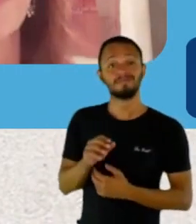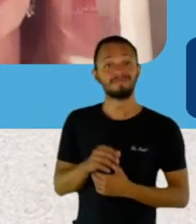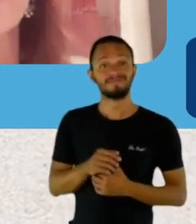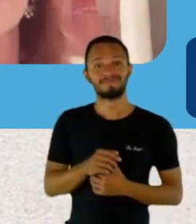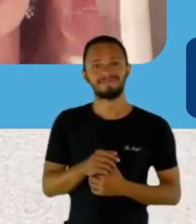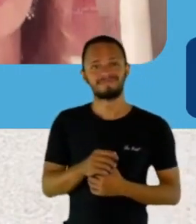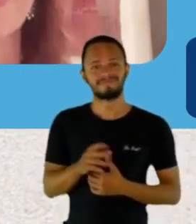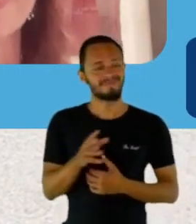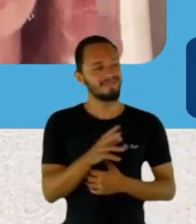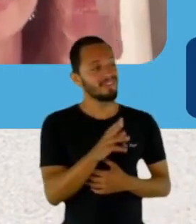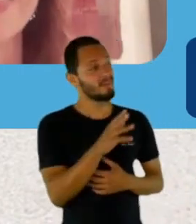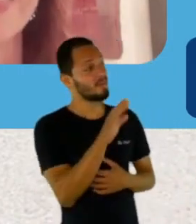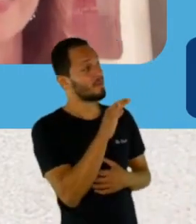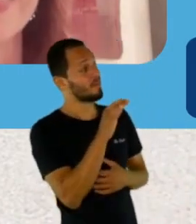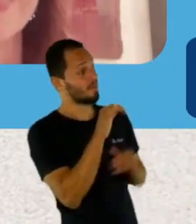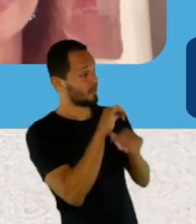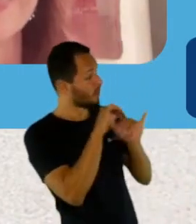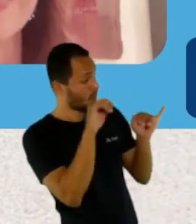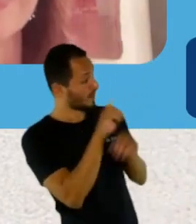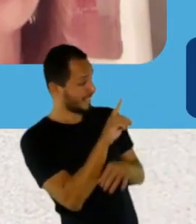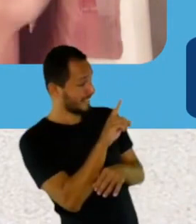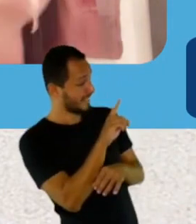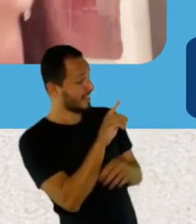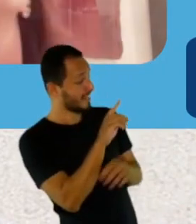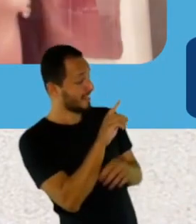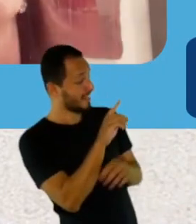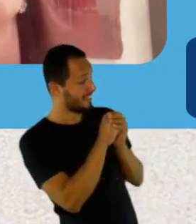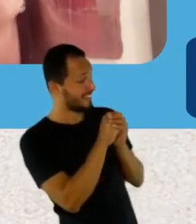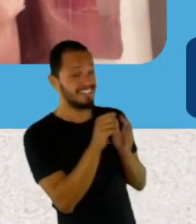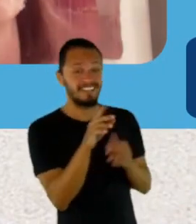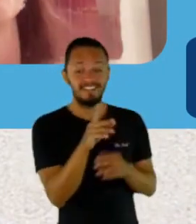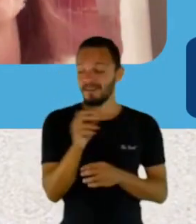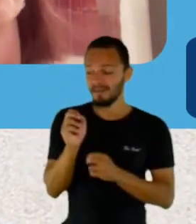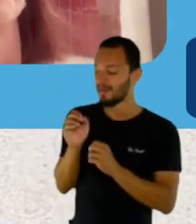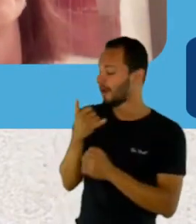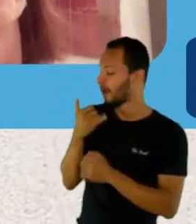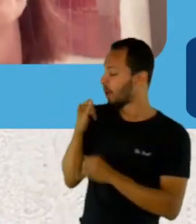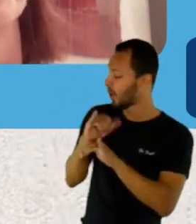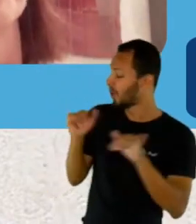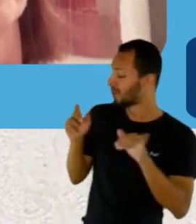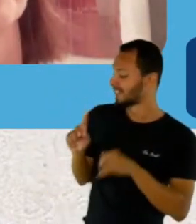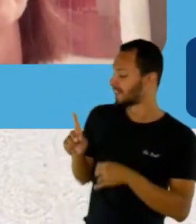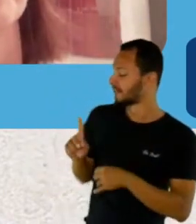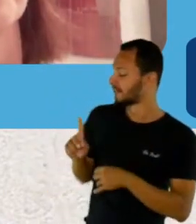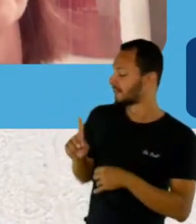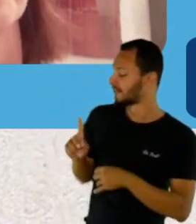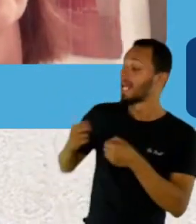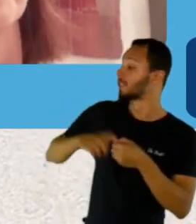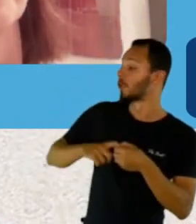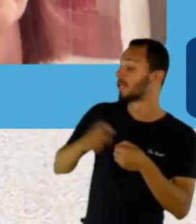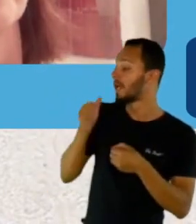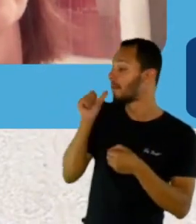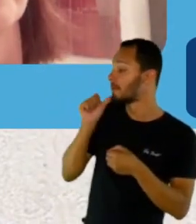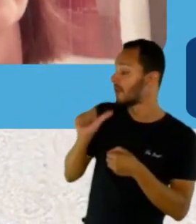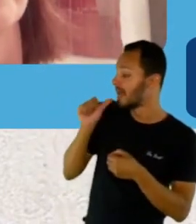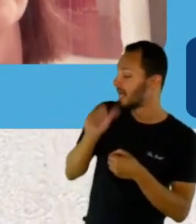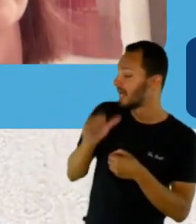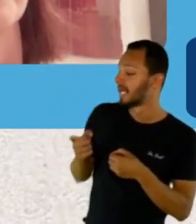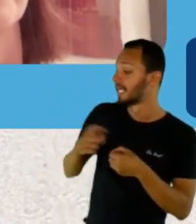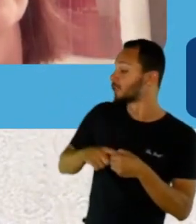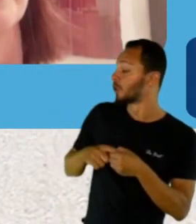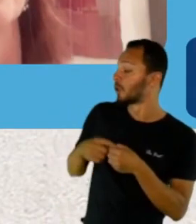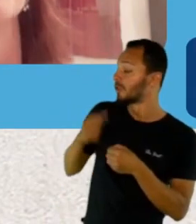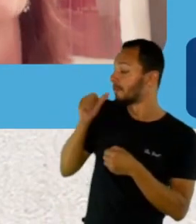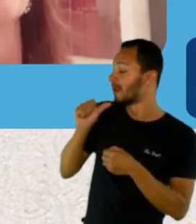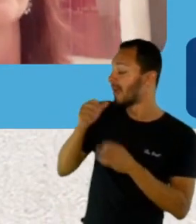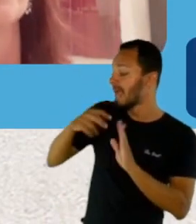não conta, por favor. Não, não conta. Então, mas e o retorno das mulheres, das leitoras, como que tem sido?